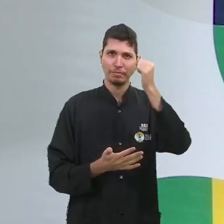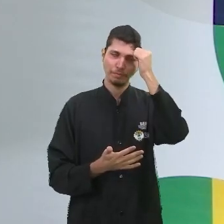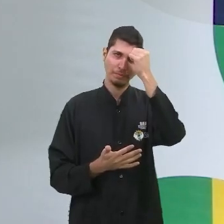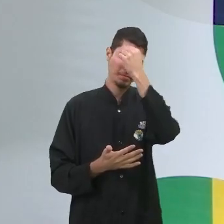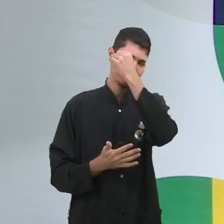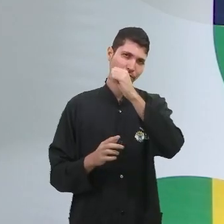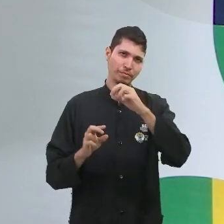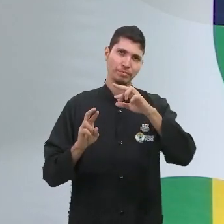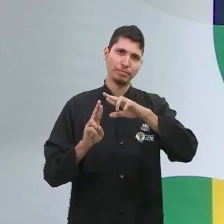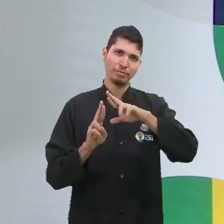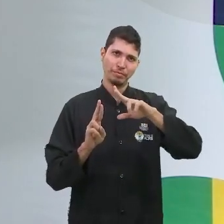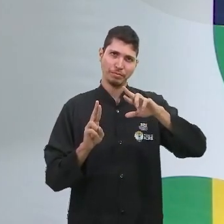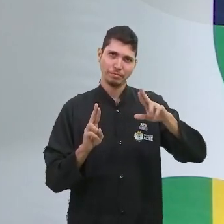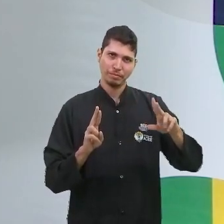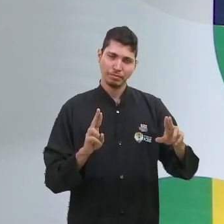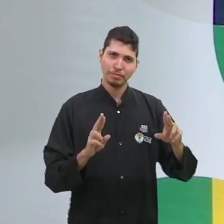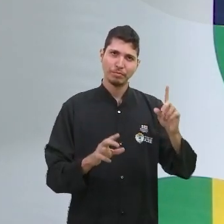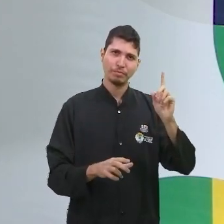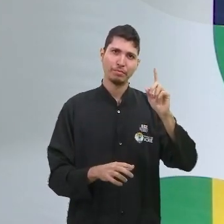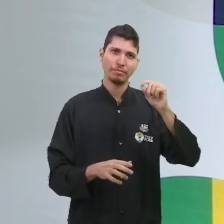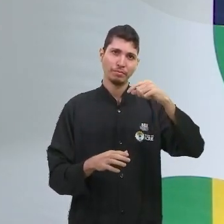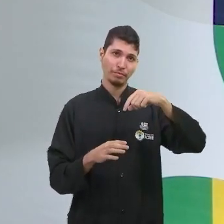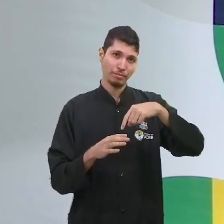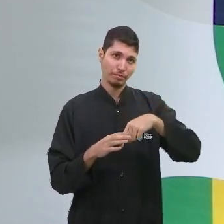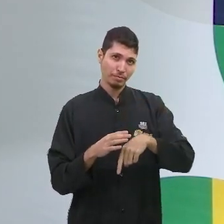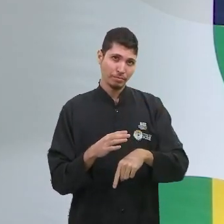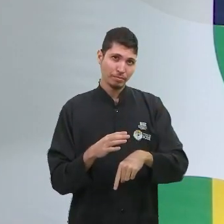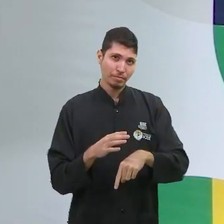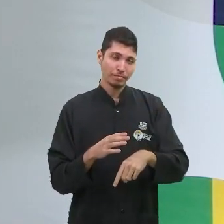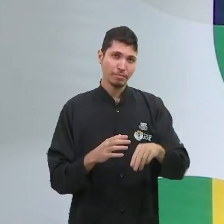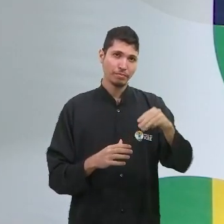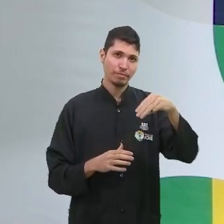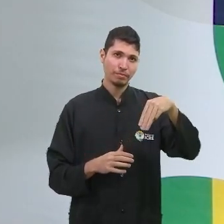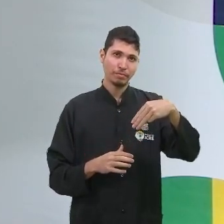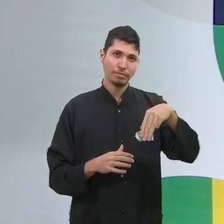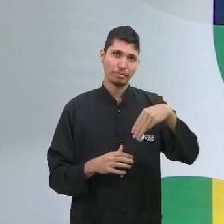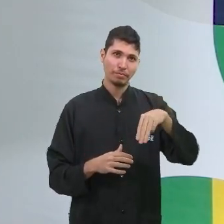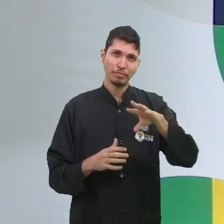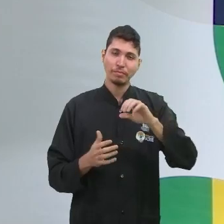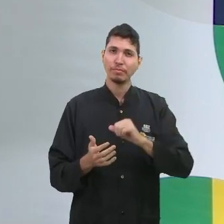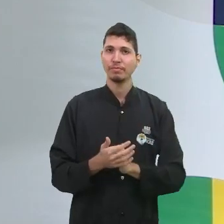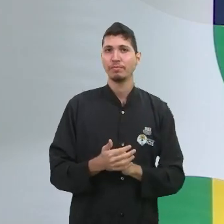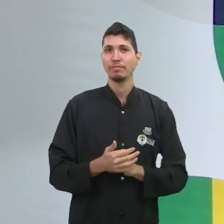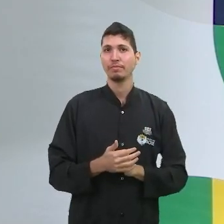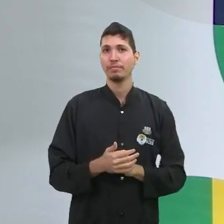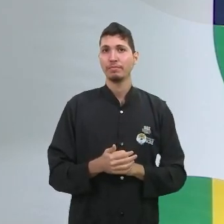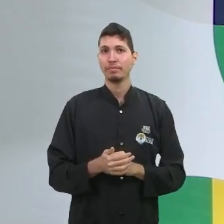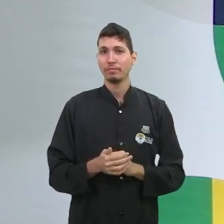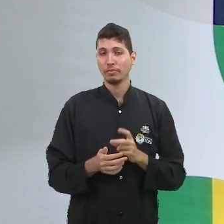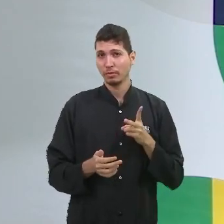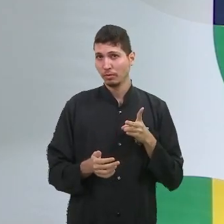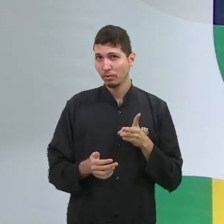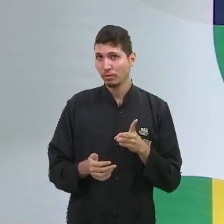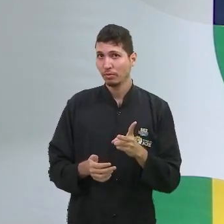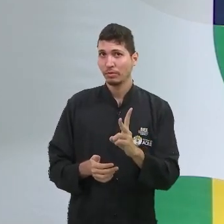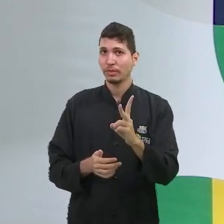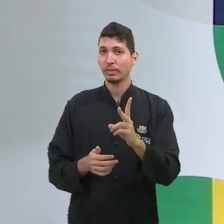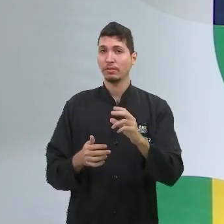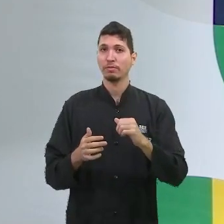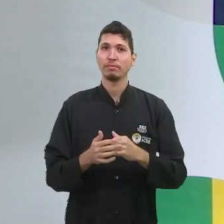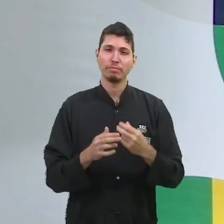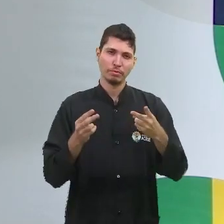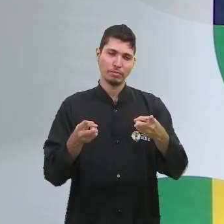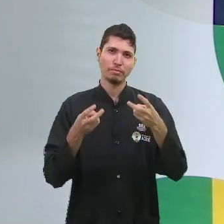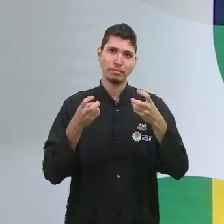aprofundamento de matemática? Vamos fazer a interdisciplinaridade. Perceberam os processos criativos? O